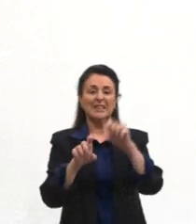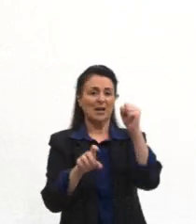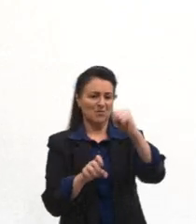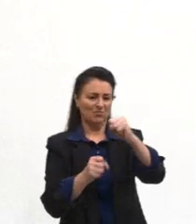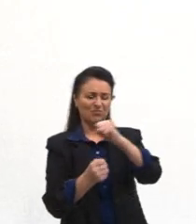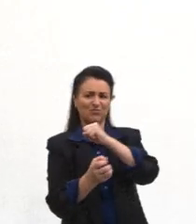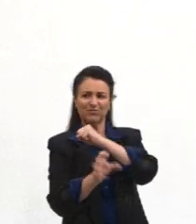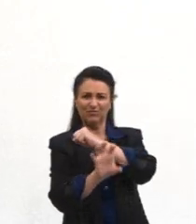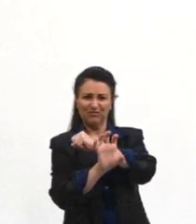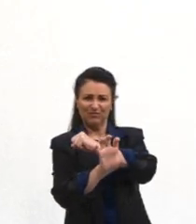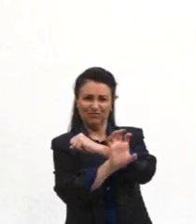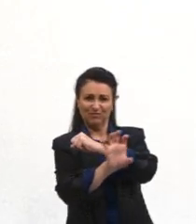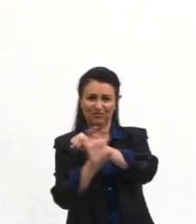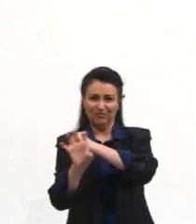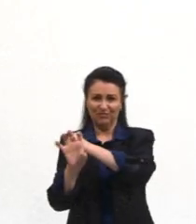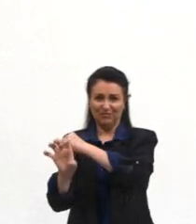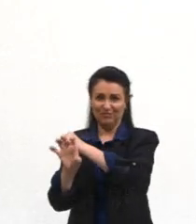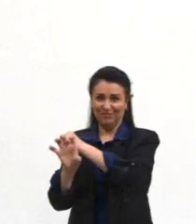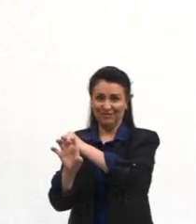Ah, já chegamos na questão do Enem.